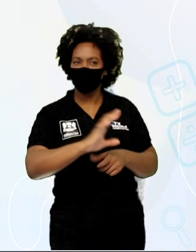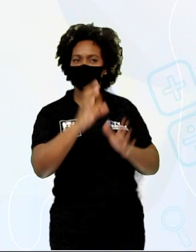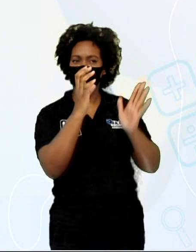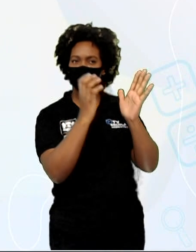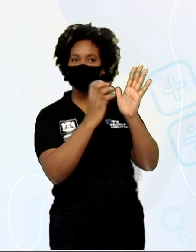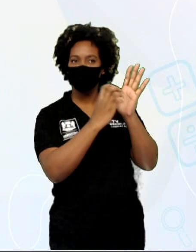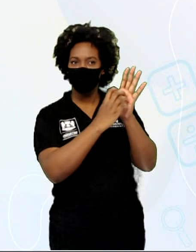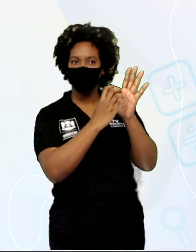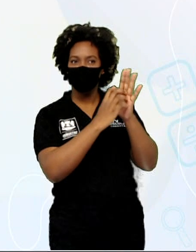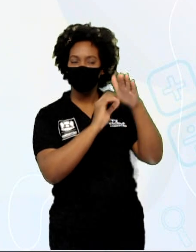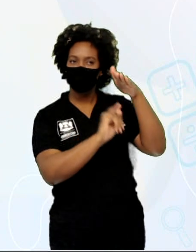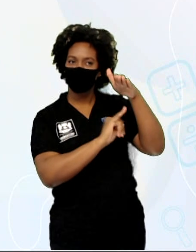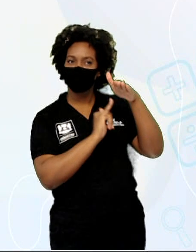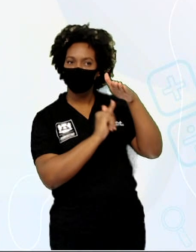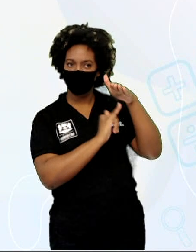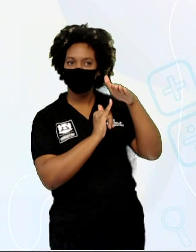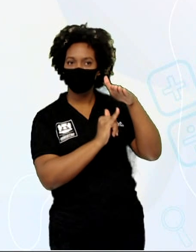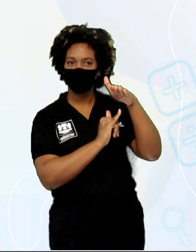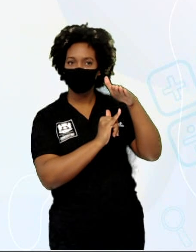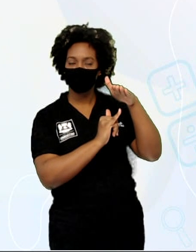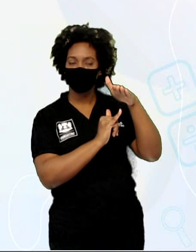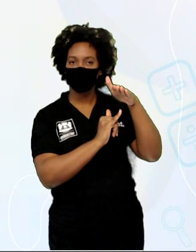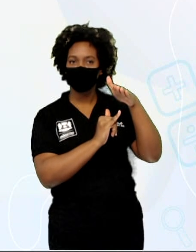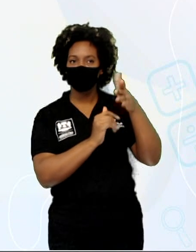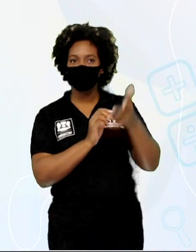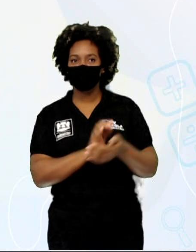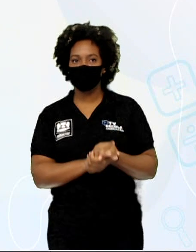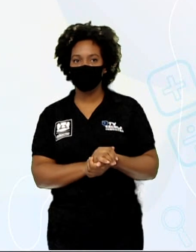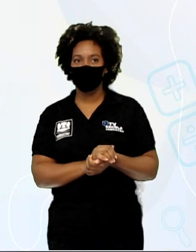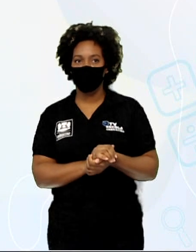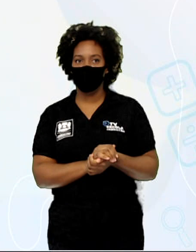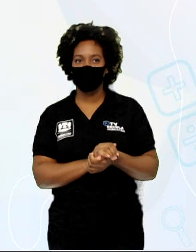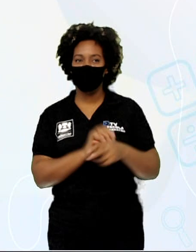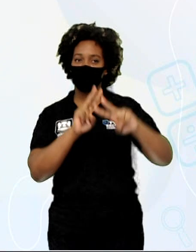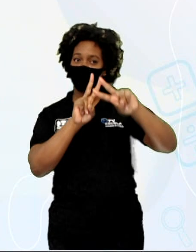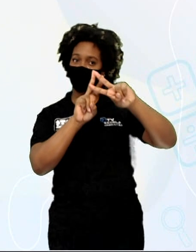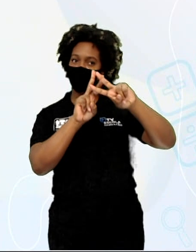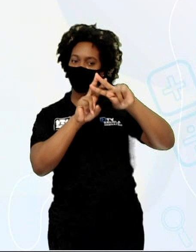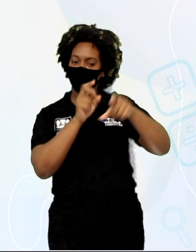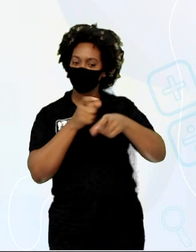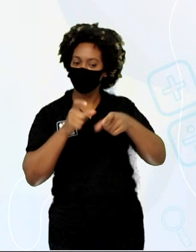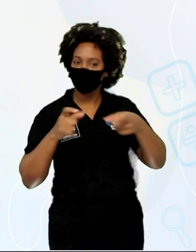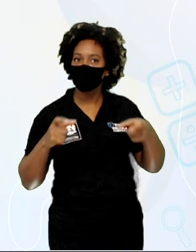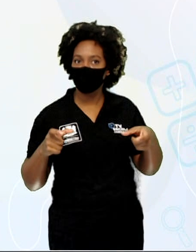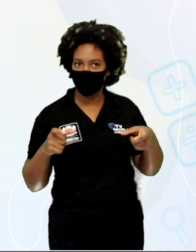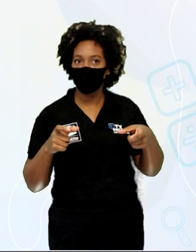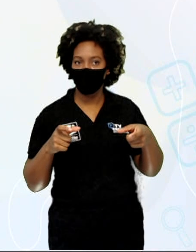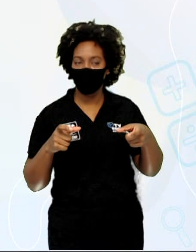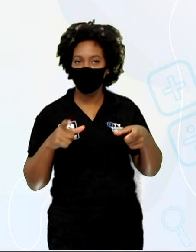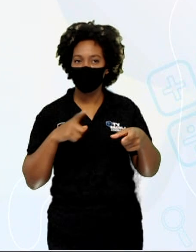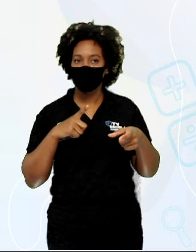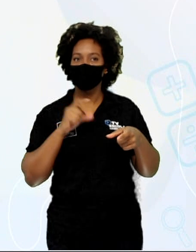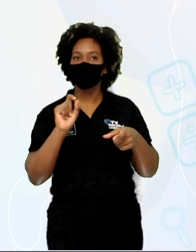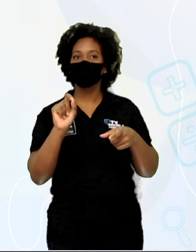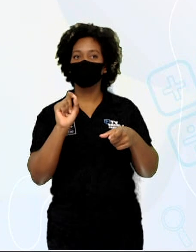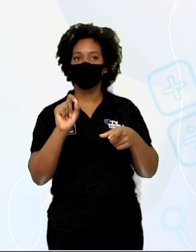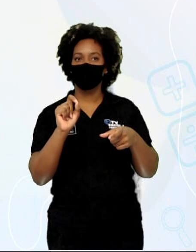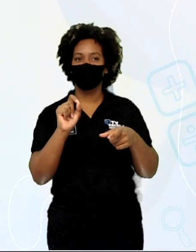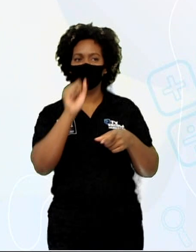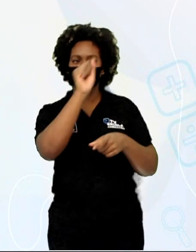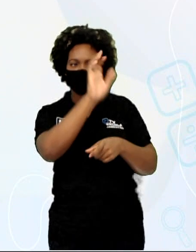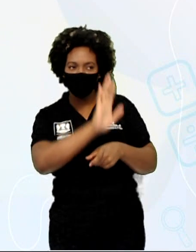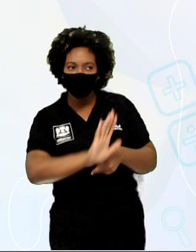empresa e aqui, hashtag grandeza. E nós temos uma foto